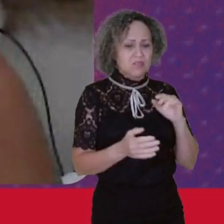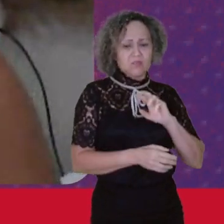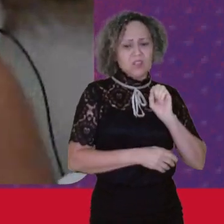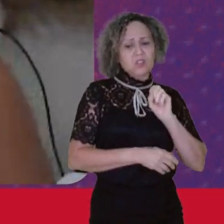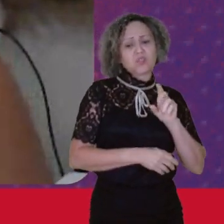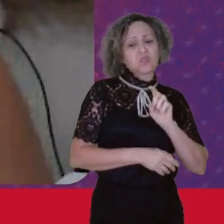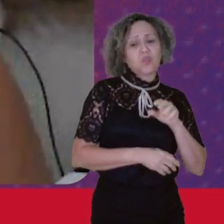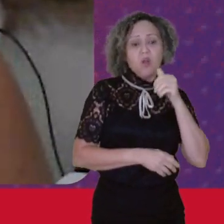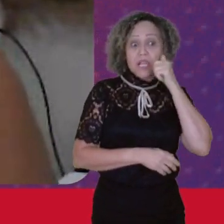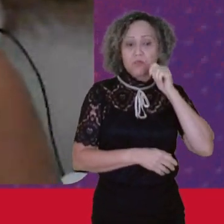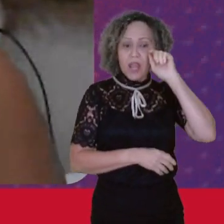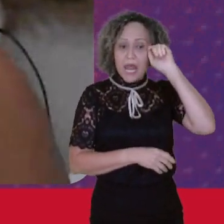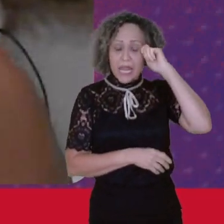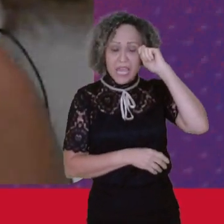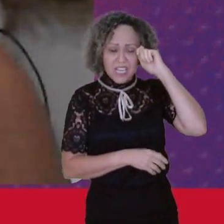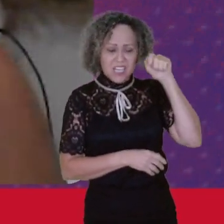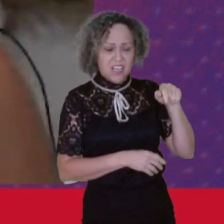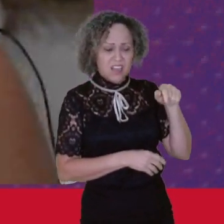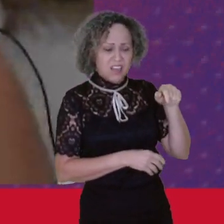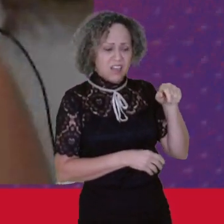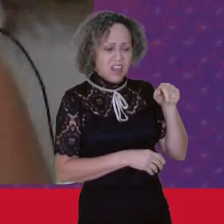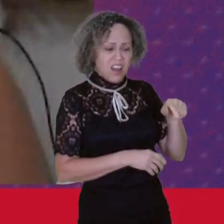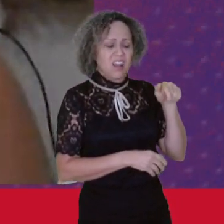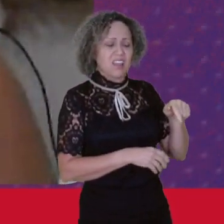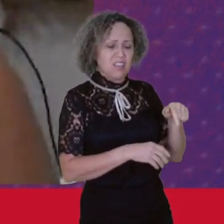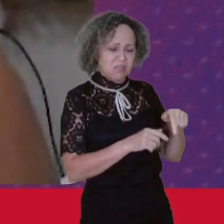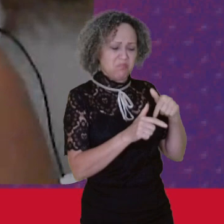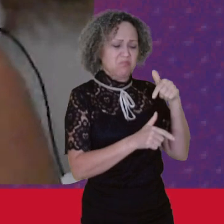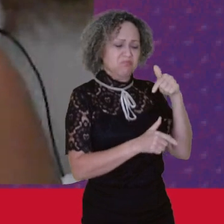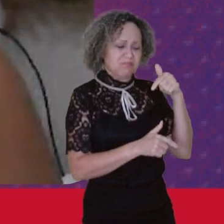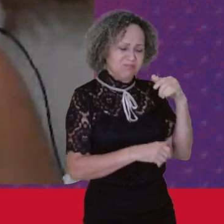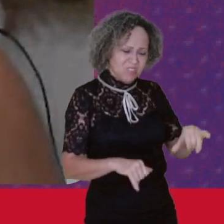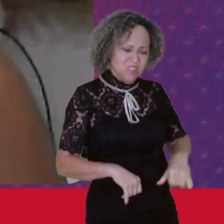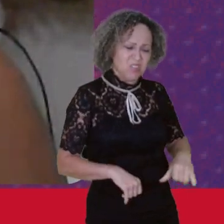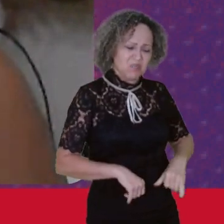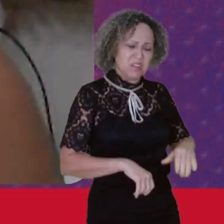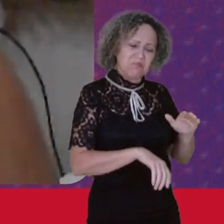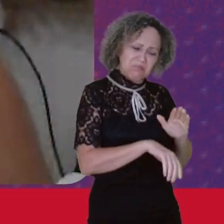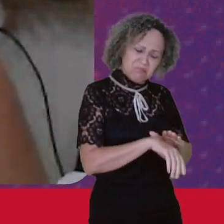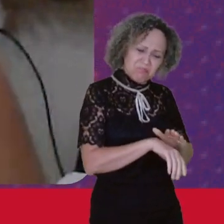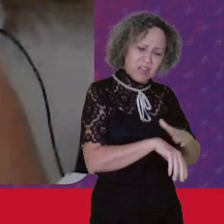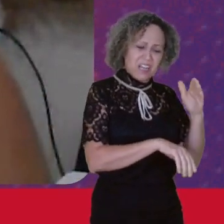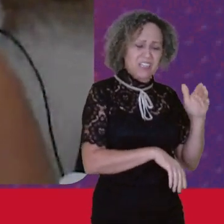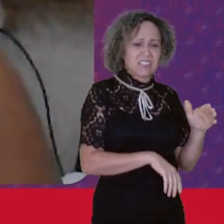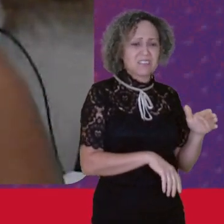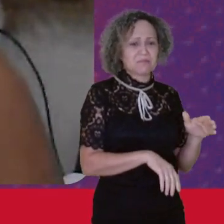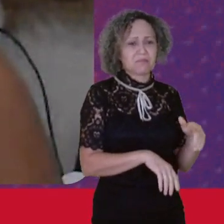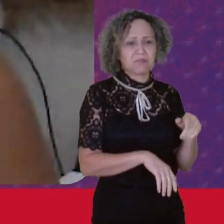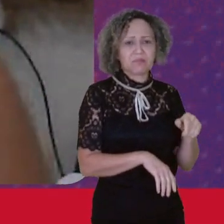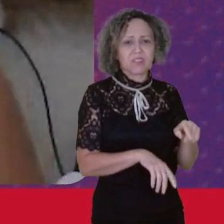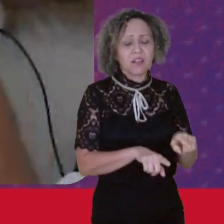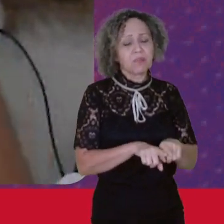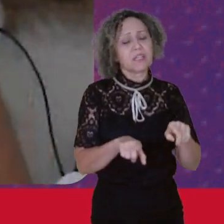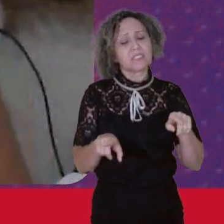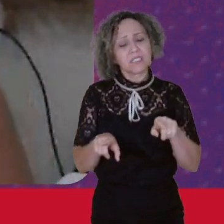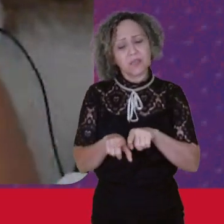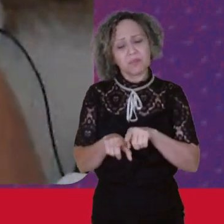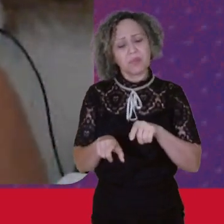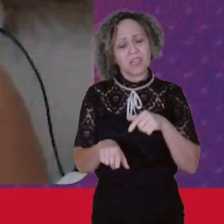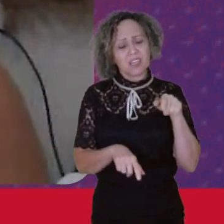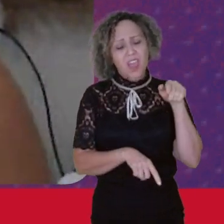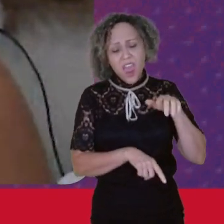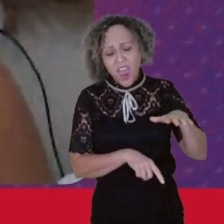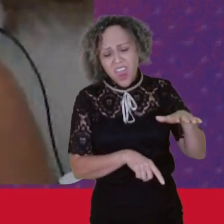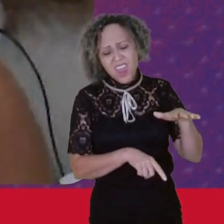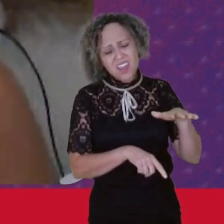mulheres negras Sofrem mais O impacto Do desemprego Quanto também Esse impacto De estar submetida Aos trabalhos Mais